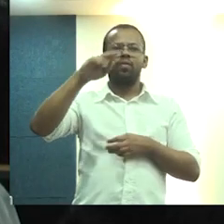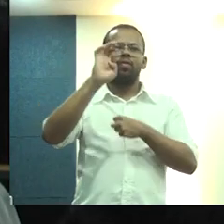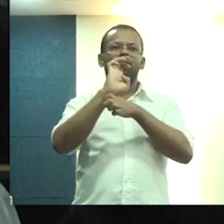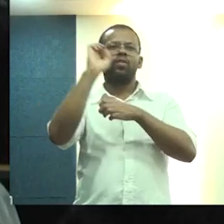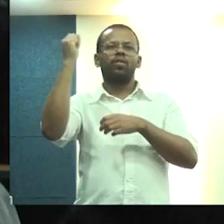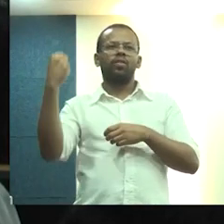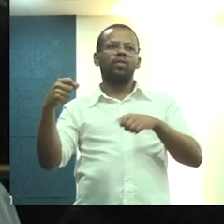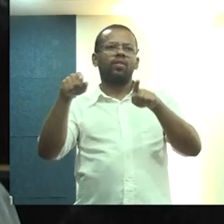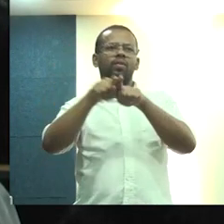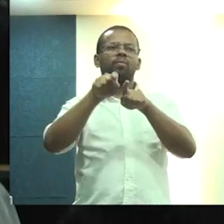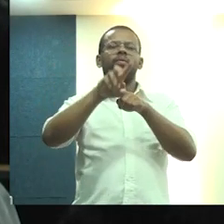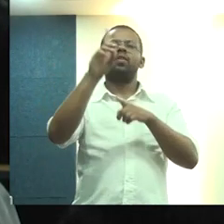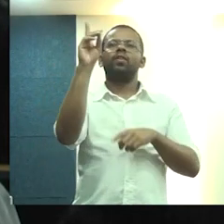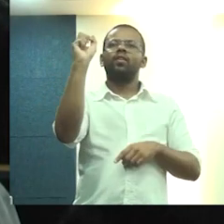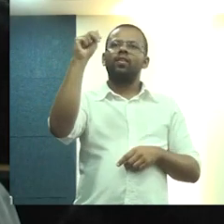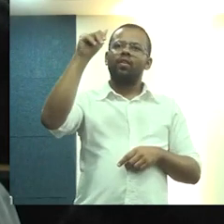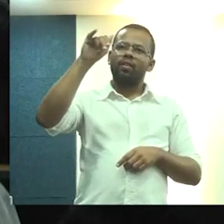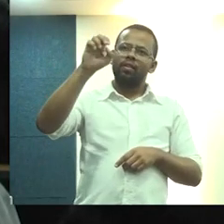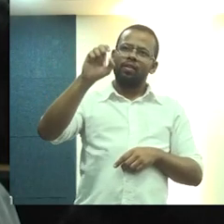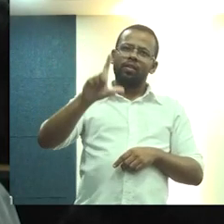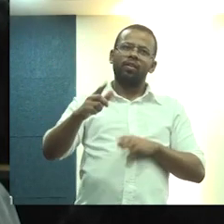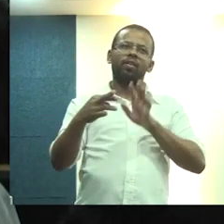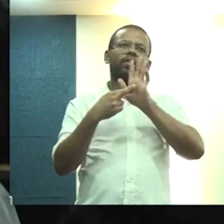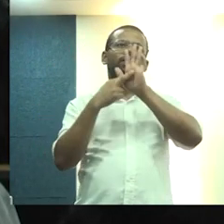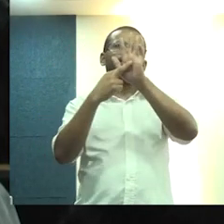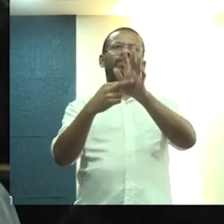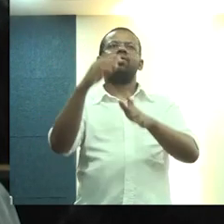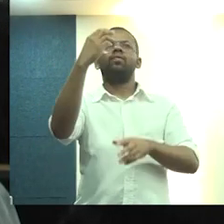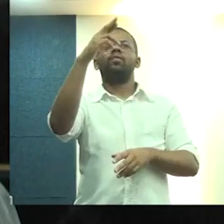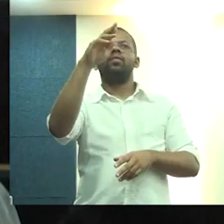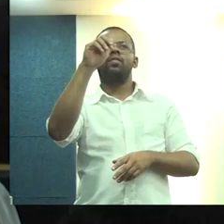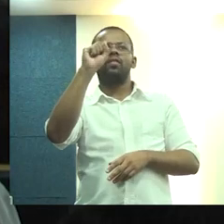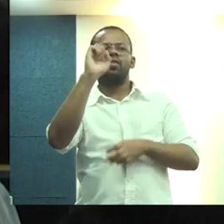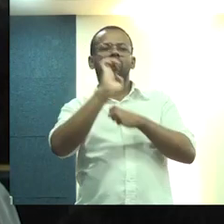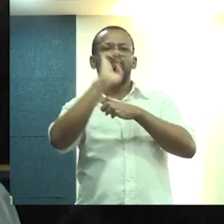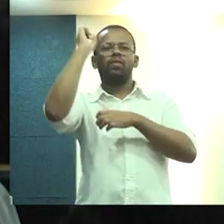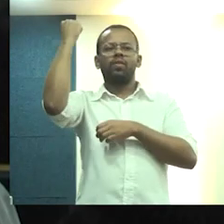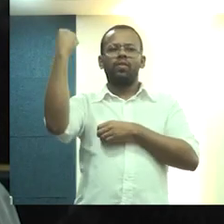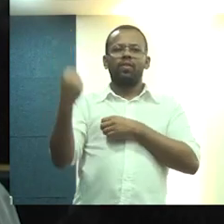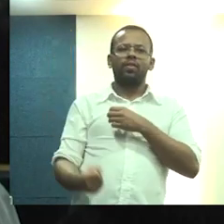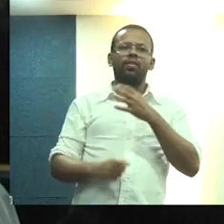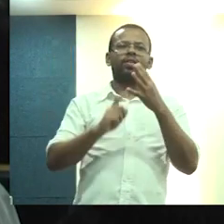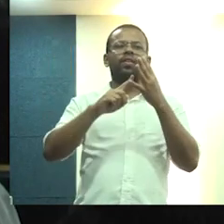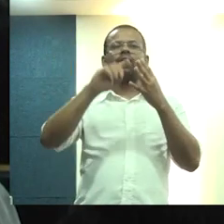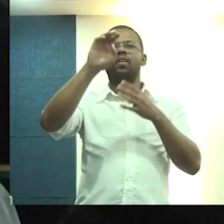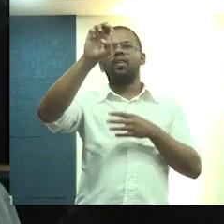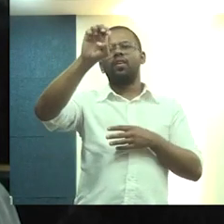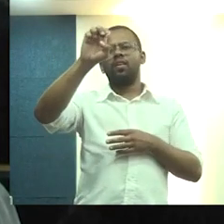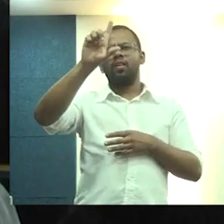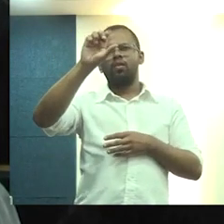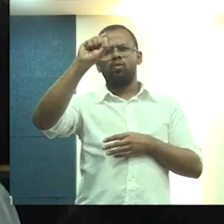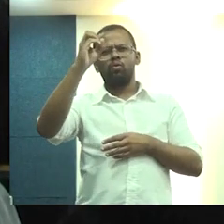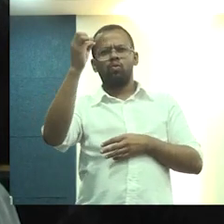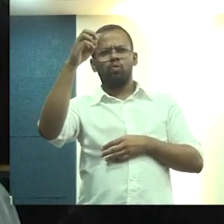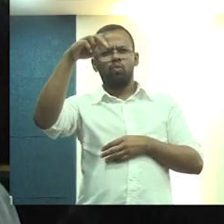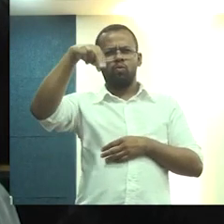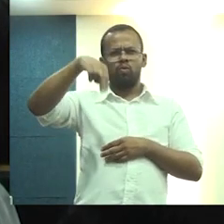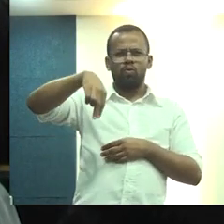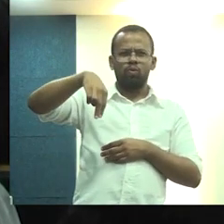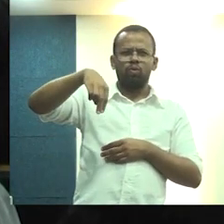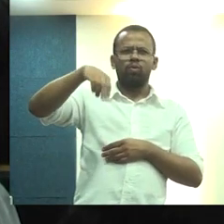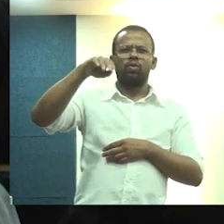Daniel Diniz, representando o CREA Sergipe. O senhor Elson Moizinho, do